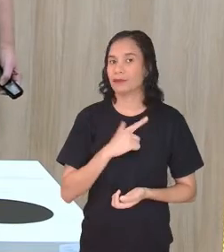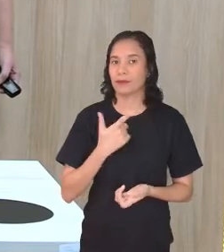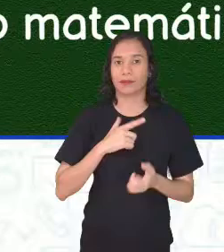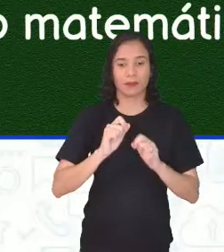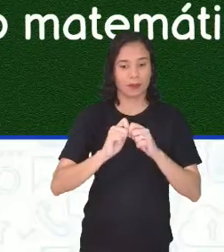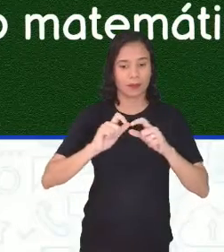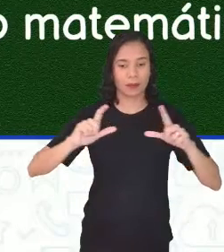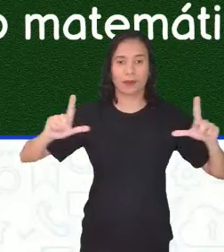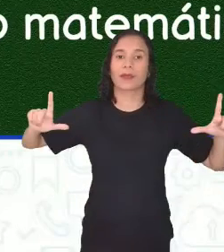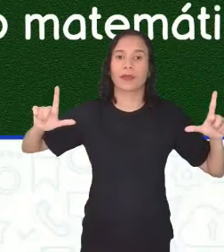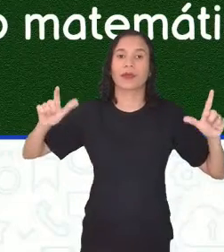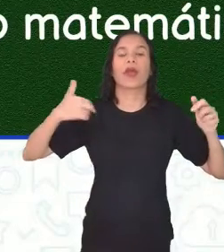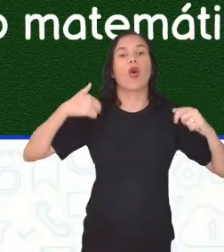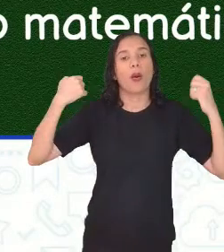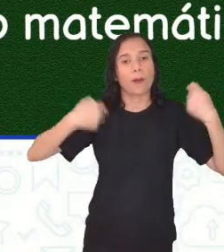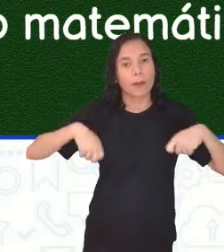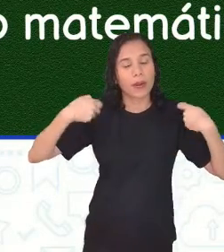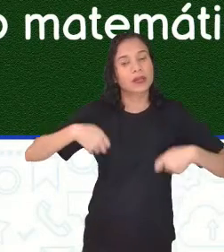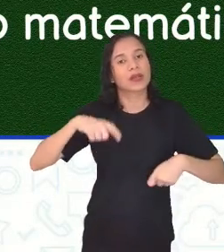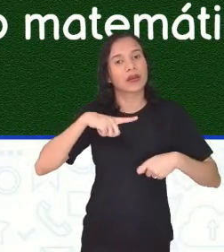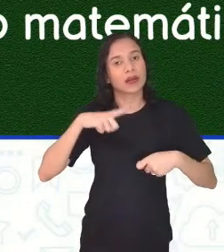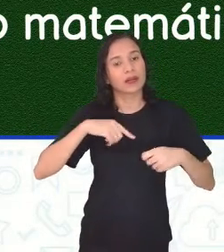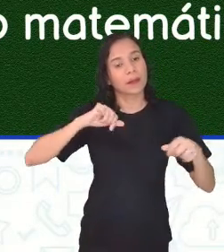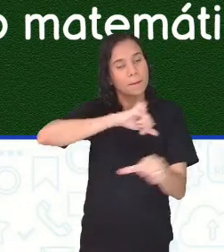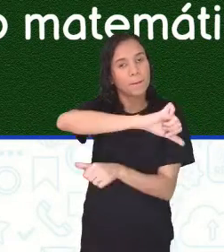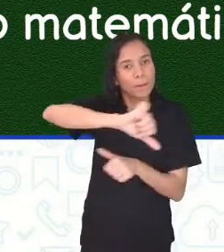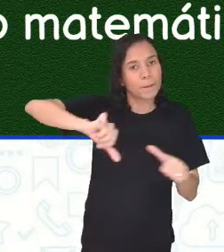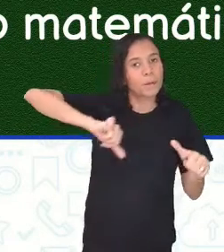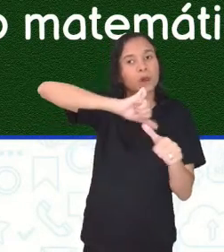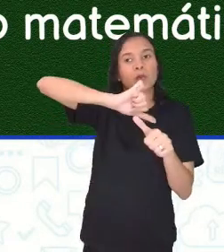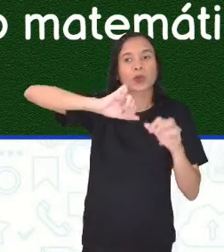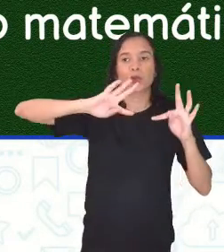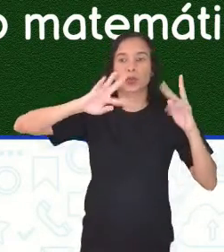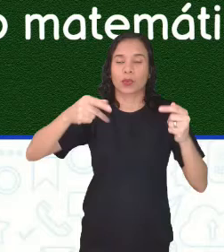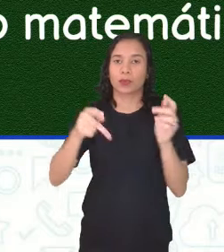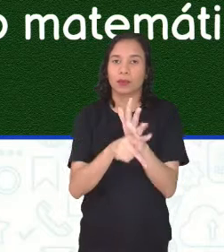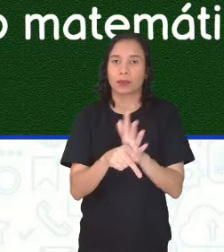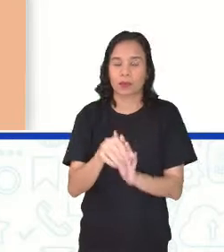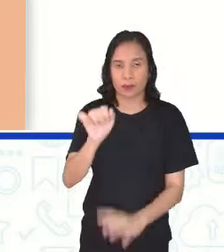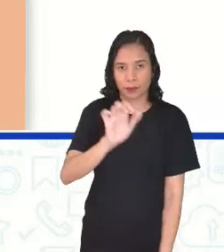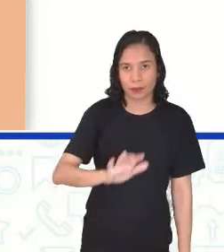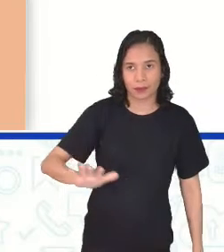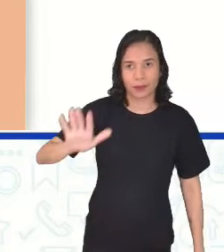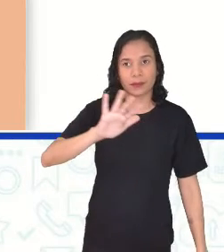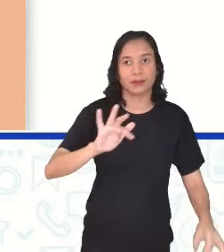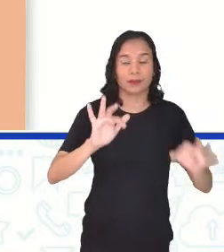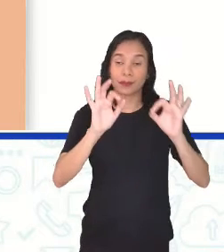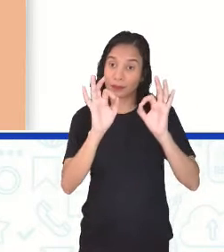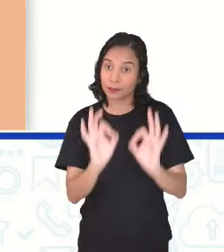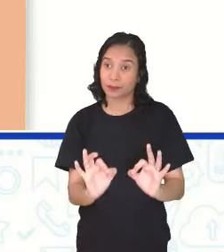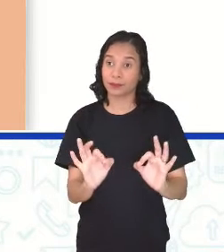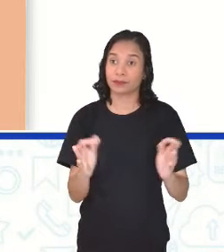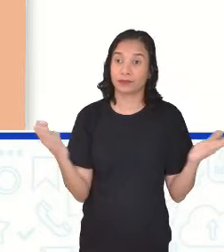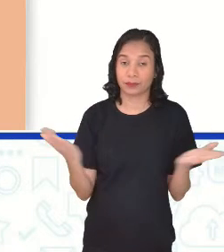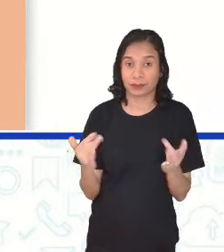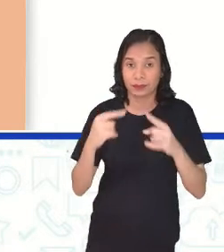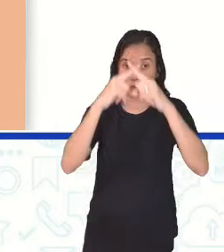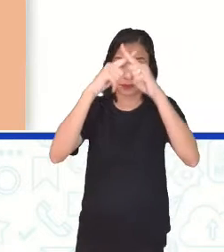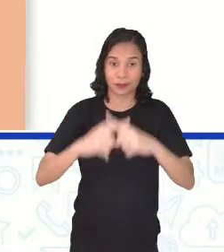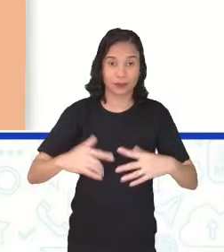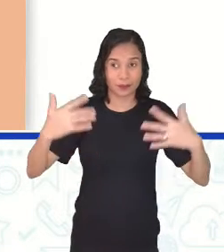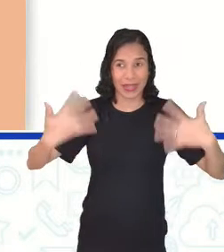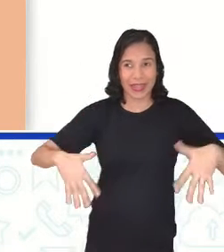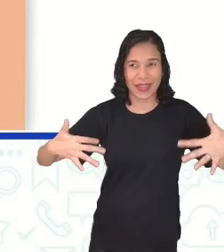ampliação. Eu precisaria fazer a mudança em todos os cantos. Bem, gente, isso aqui é o